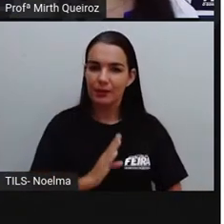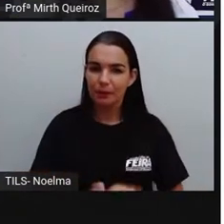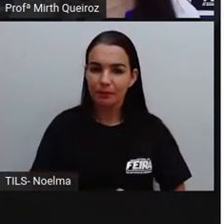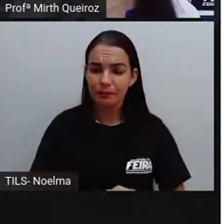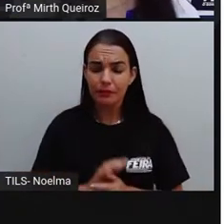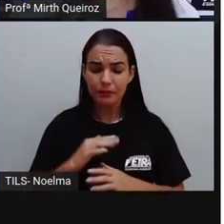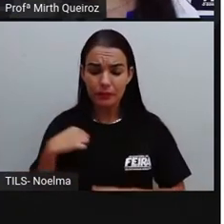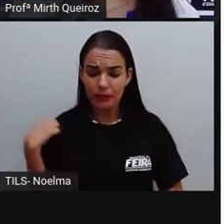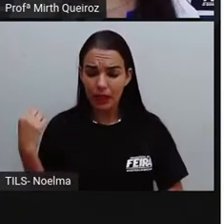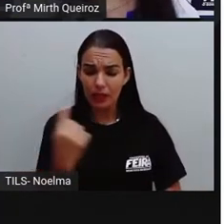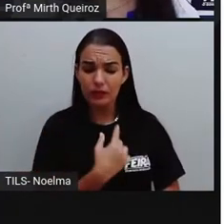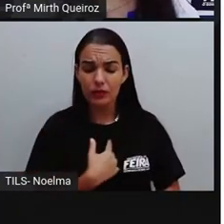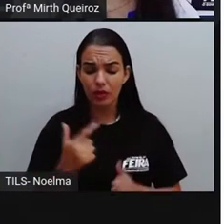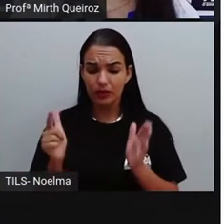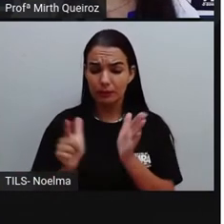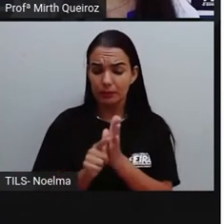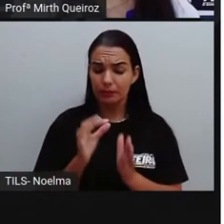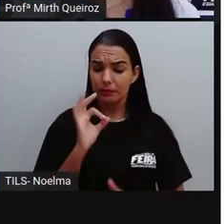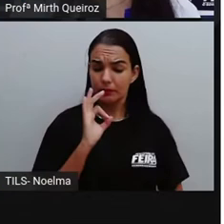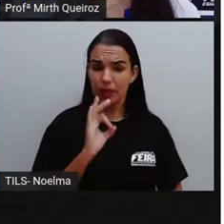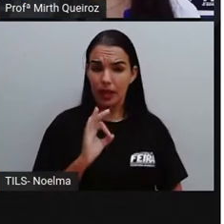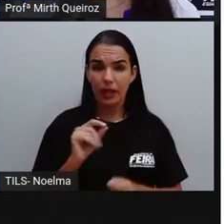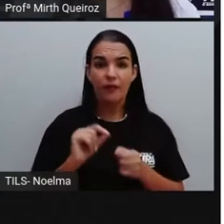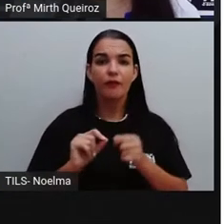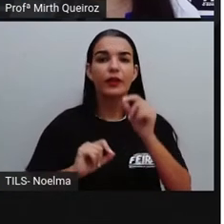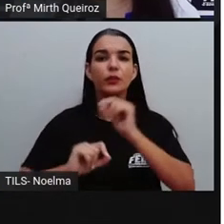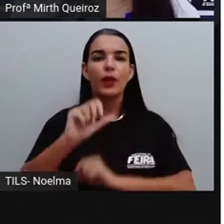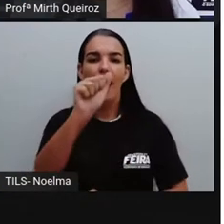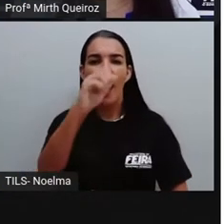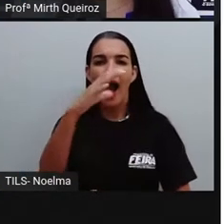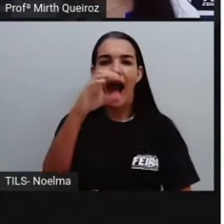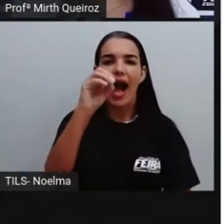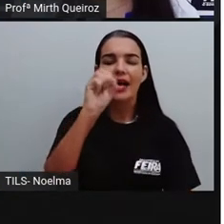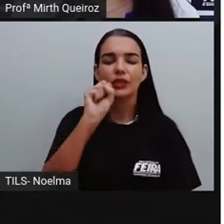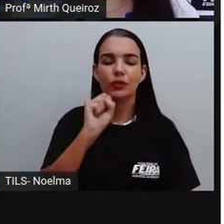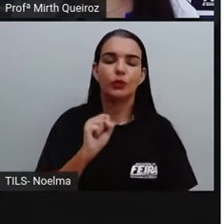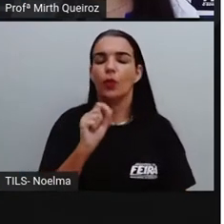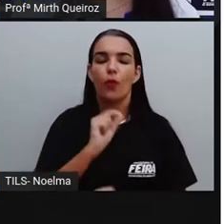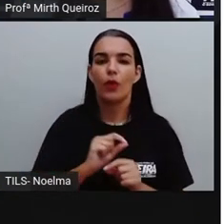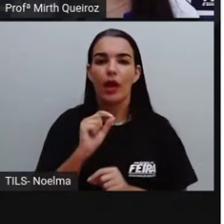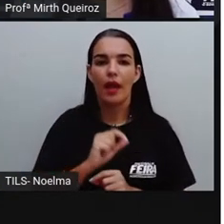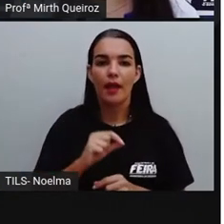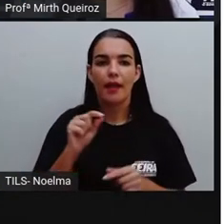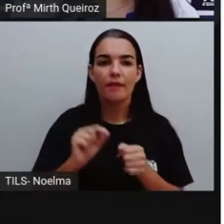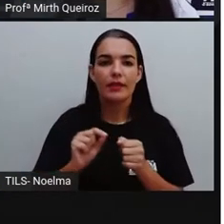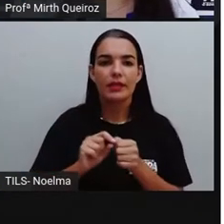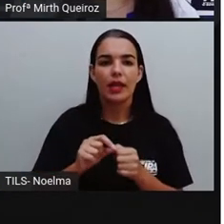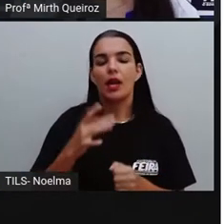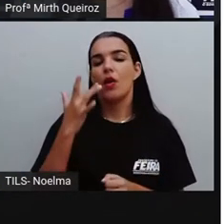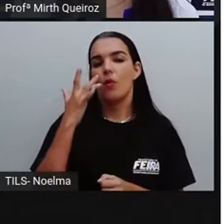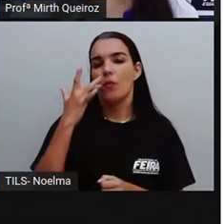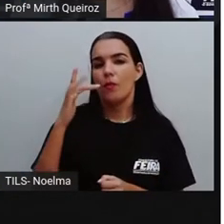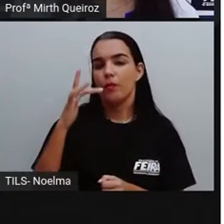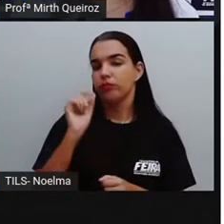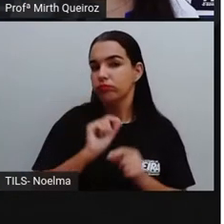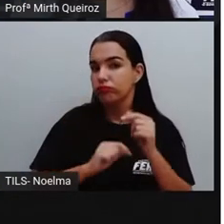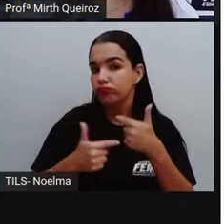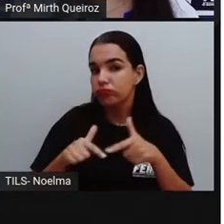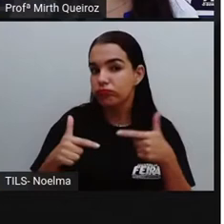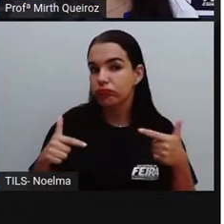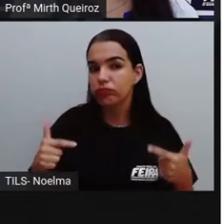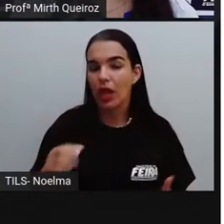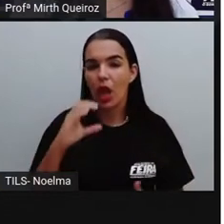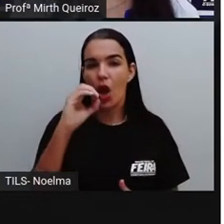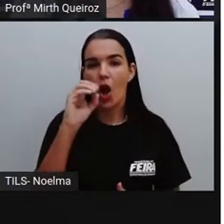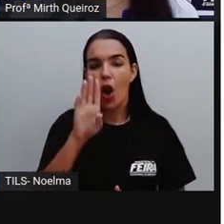moedas são feitas com aço inoxidável, cobre e bronze. E as cédulas